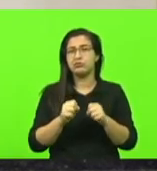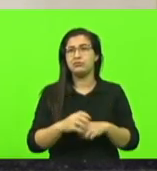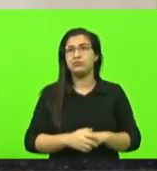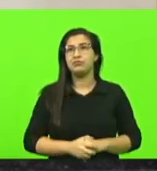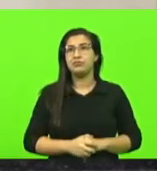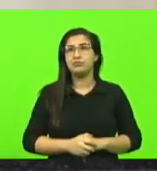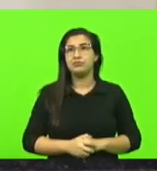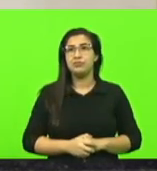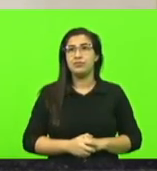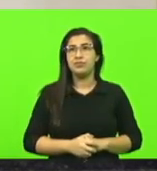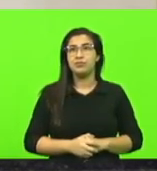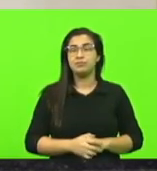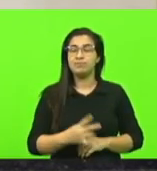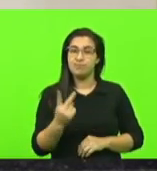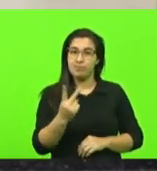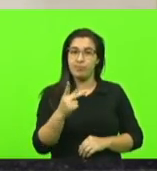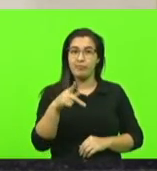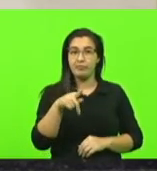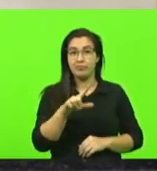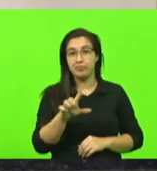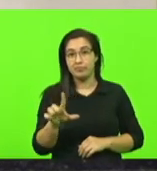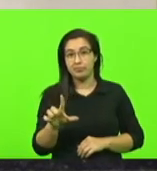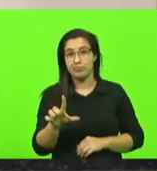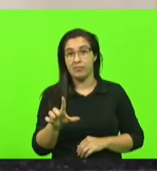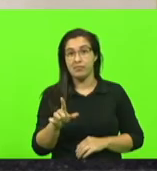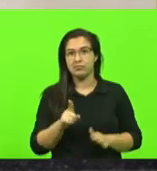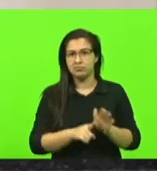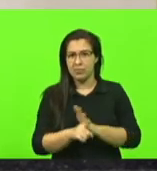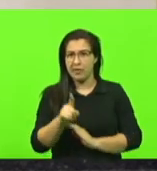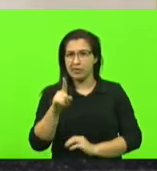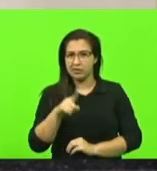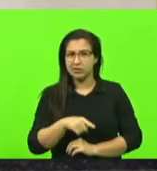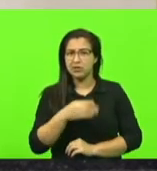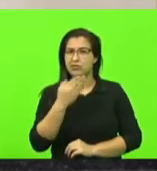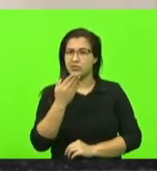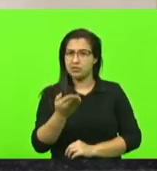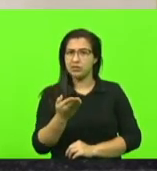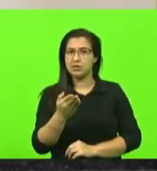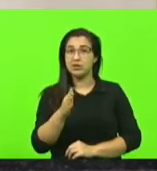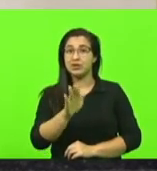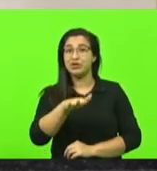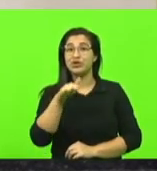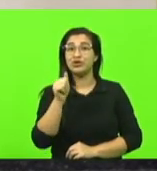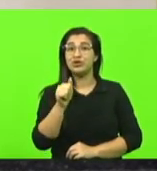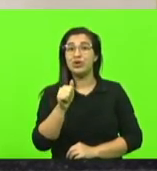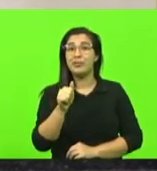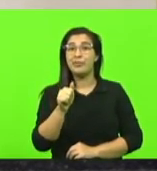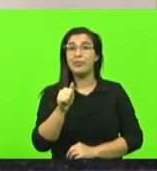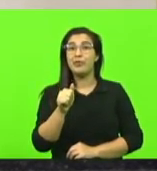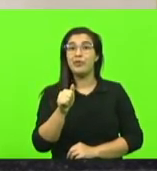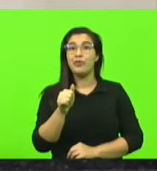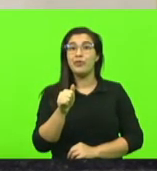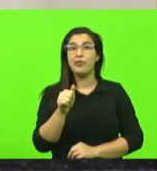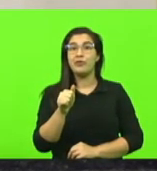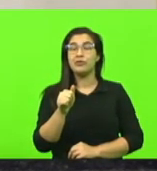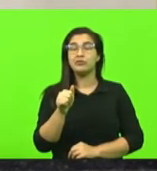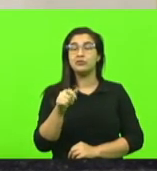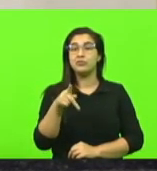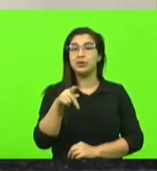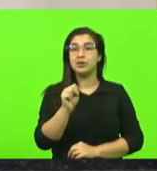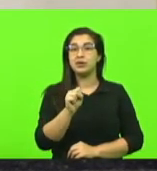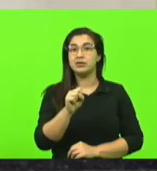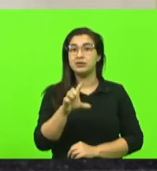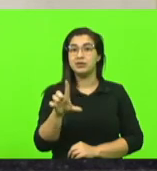dois é PL a pergunta dele é essa o excelente chamou ele como PSL desculpa